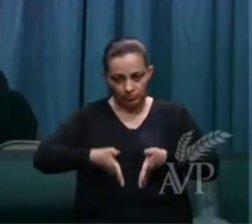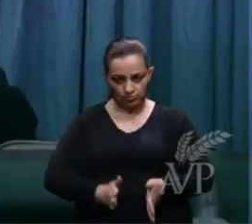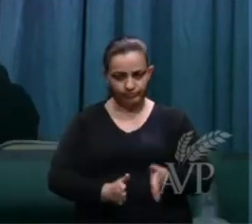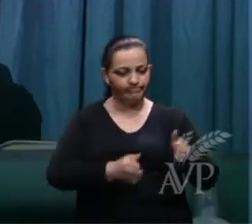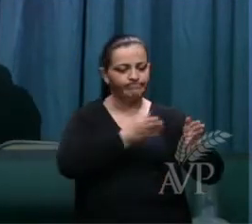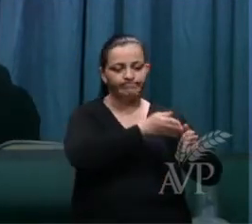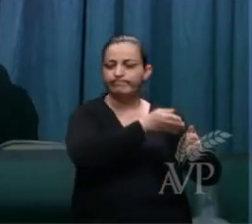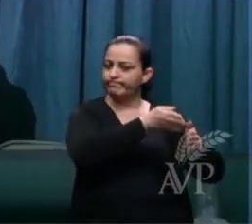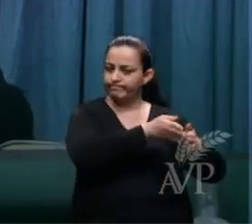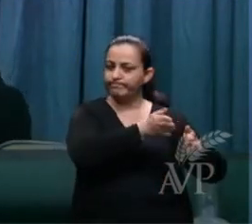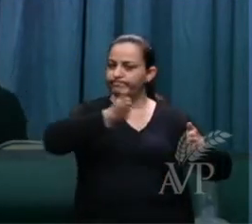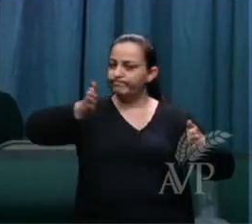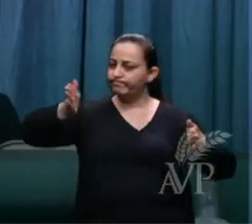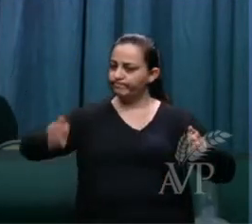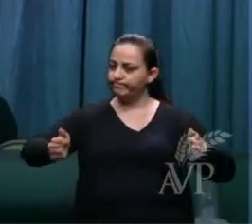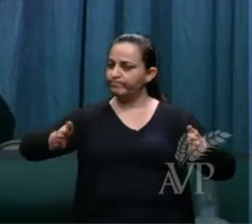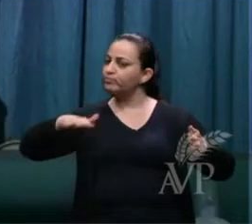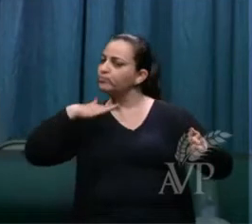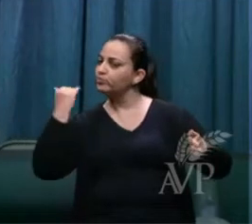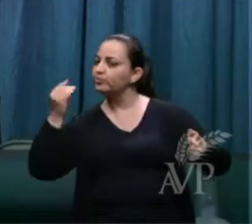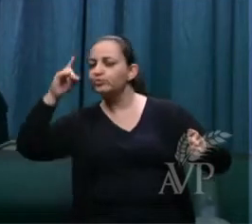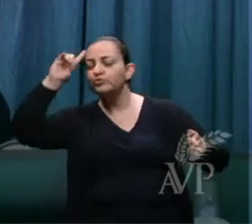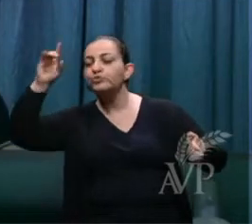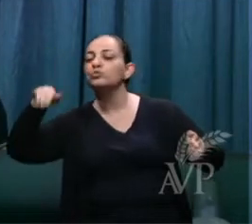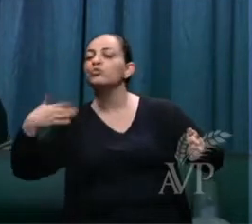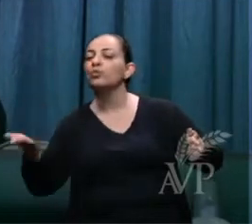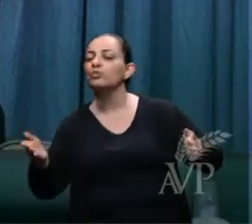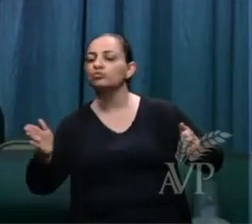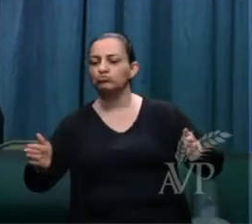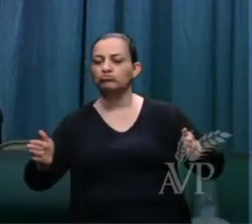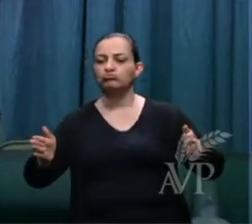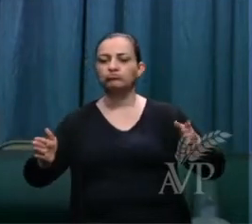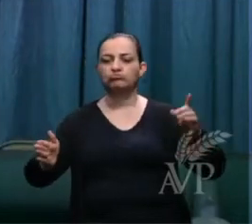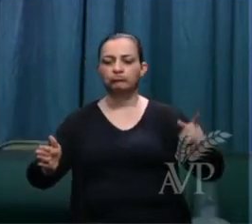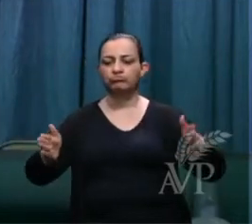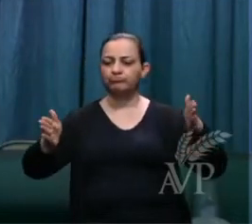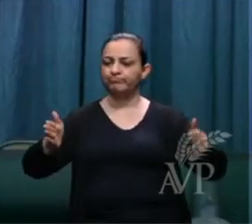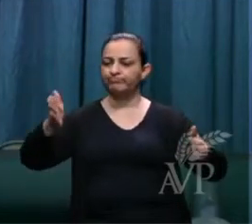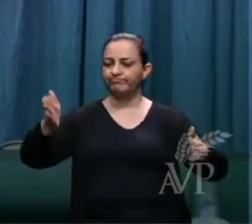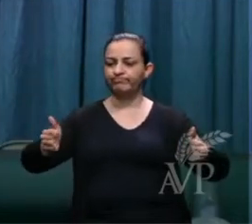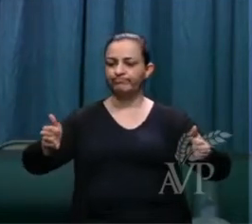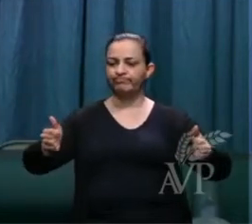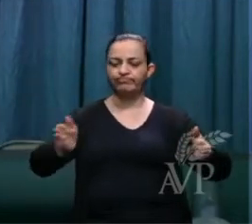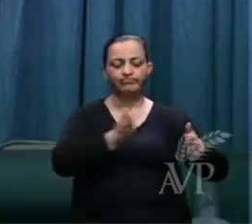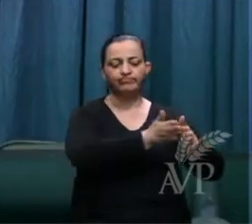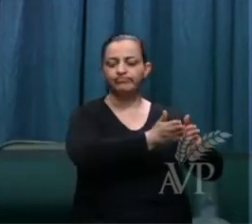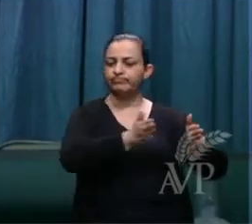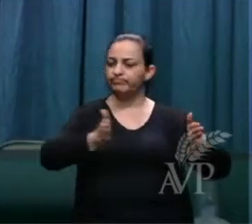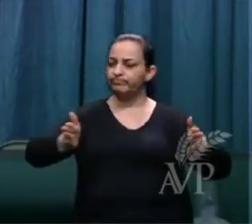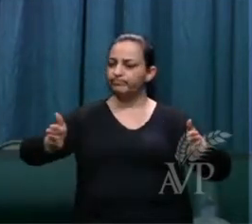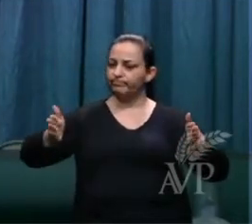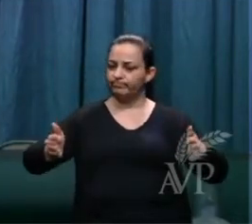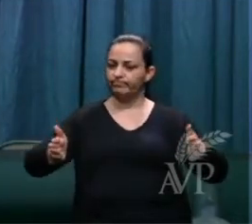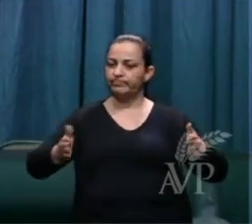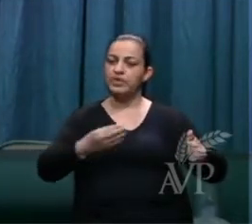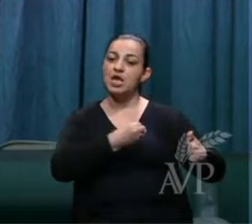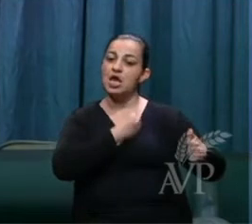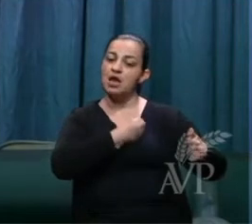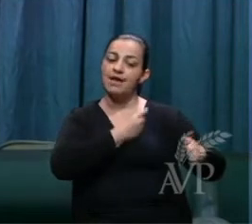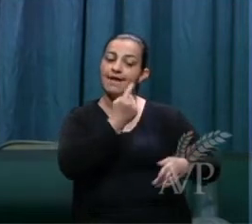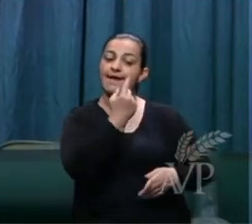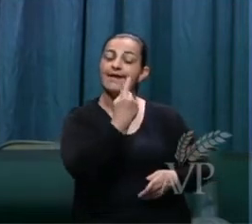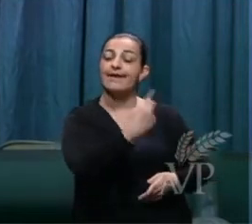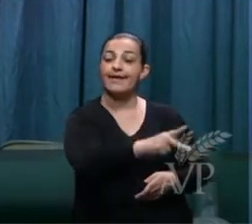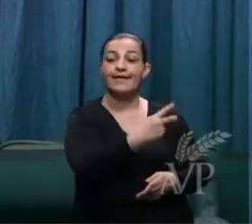e entre essas duas datas tem um tracinho. Ali é a vida daquela